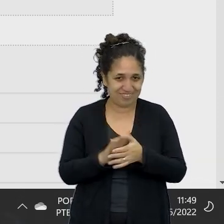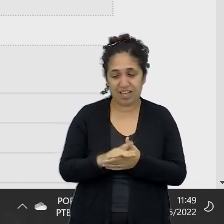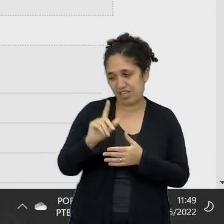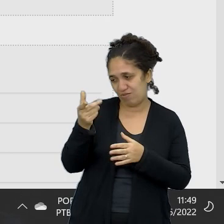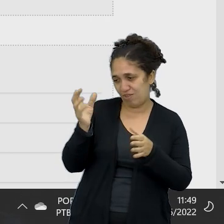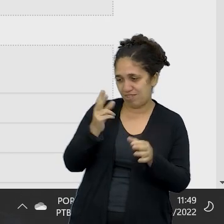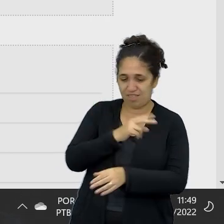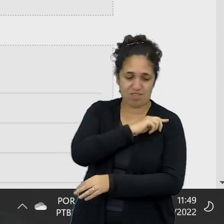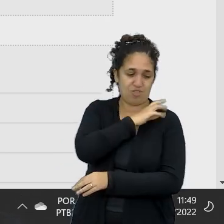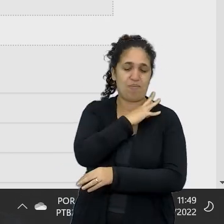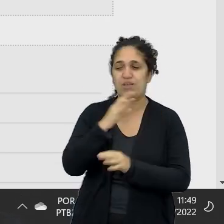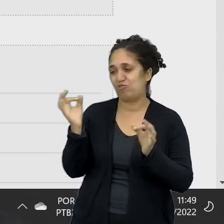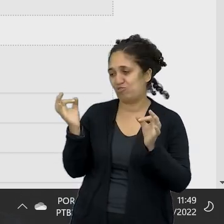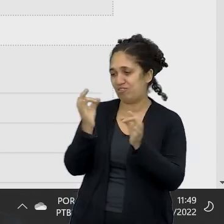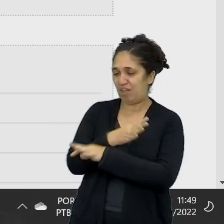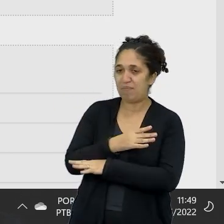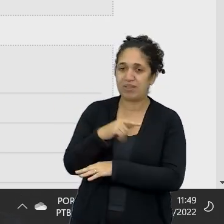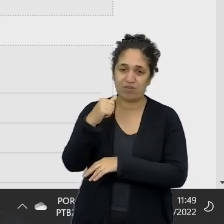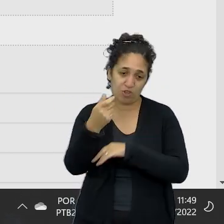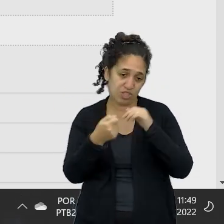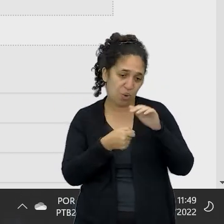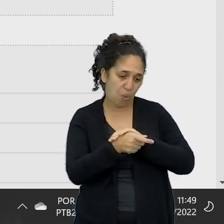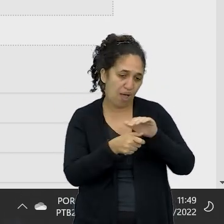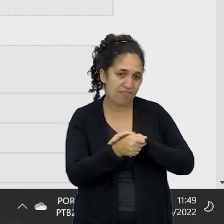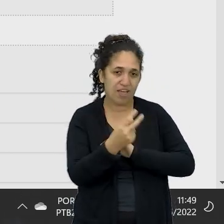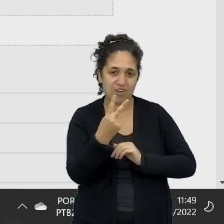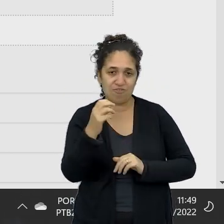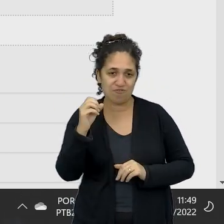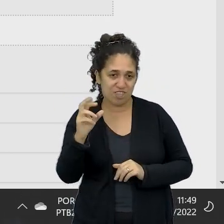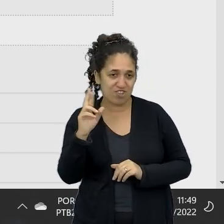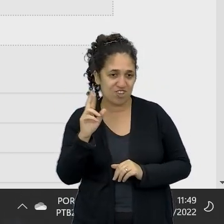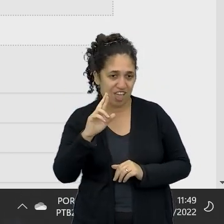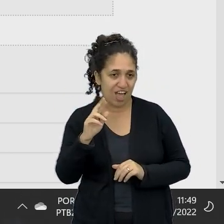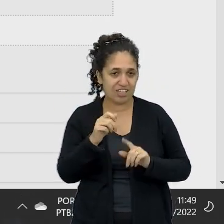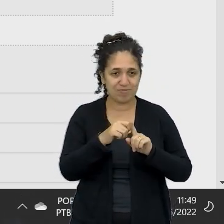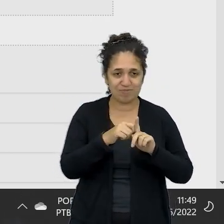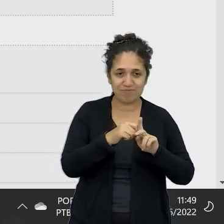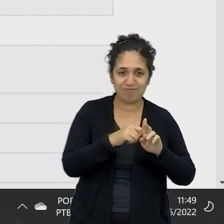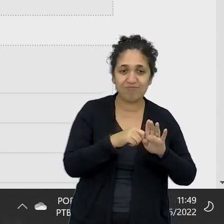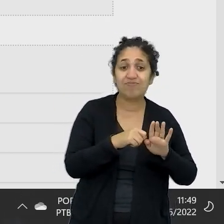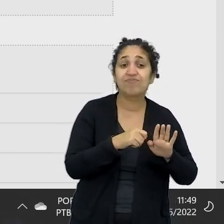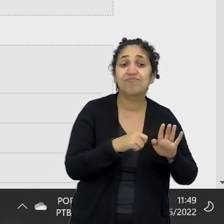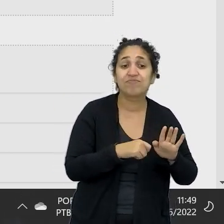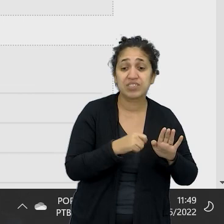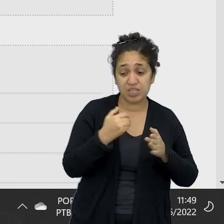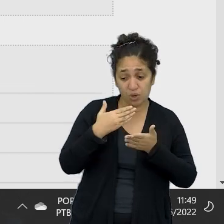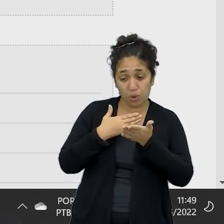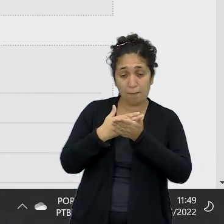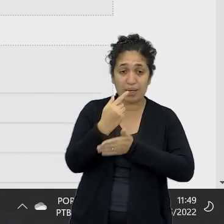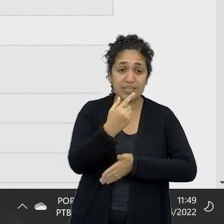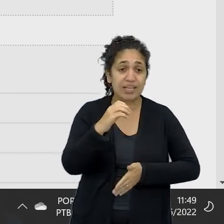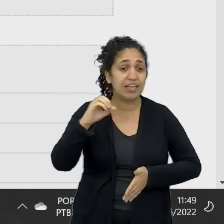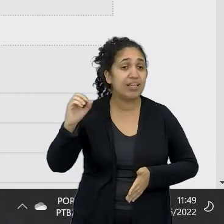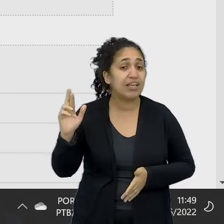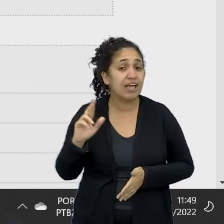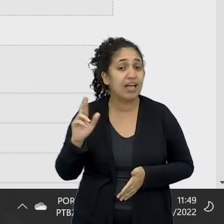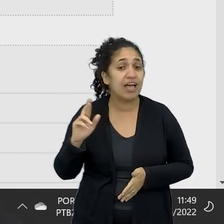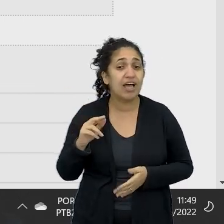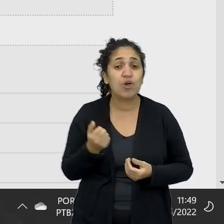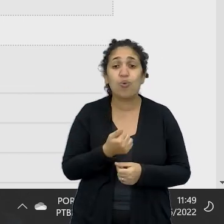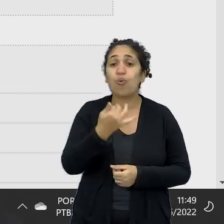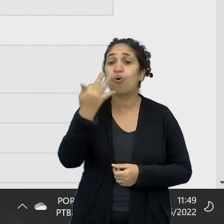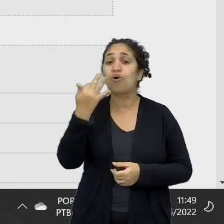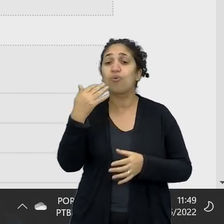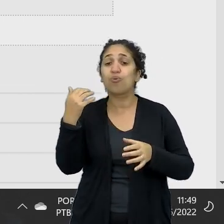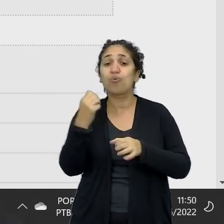vocês terminarem o ensino médio, se vocês guardarem 20 reais por mês, der um depósito aí, inicial de 100, vamos ver com quanto